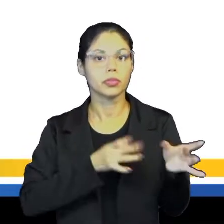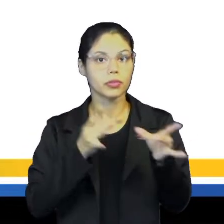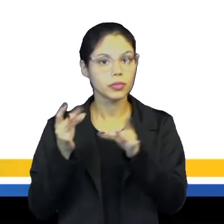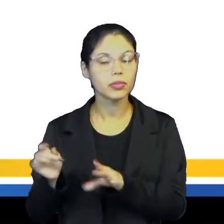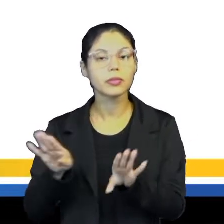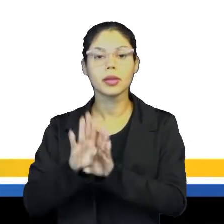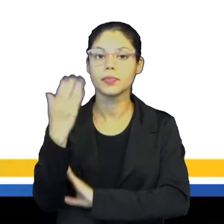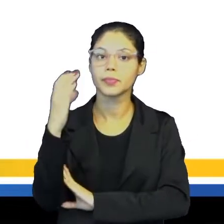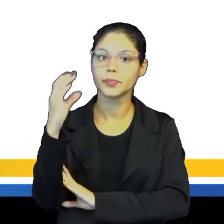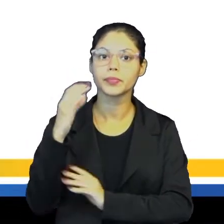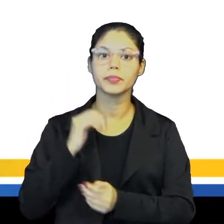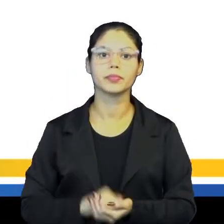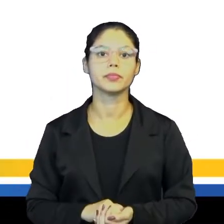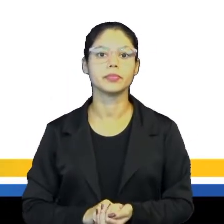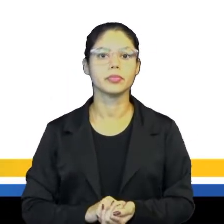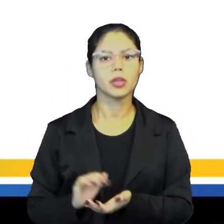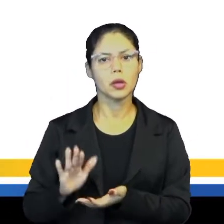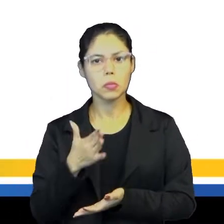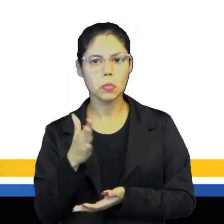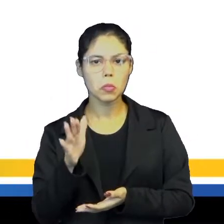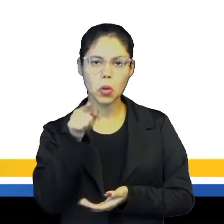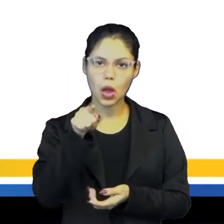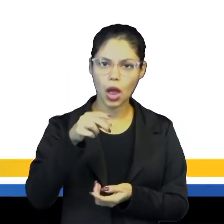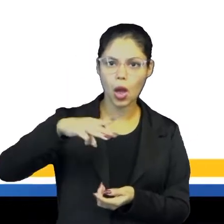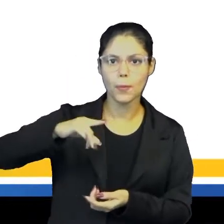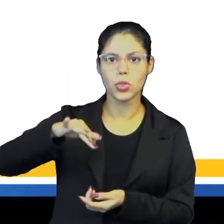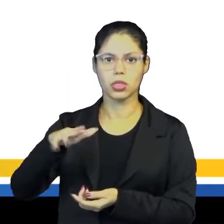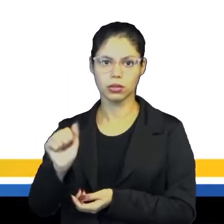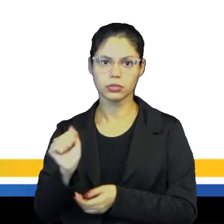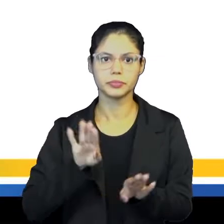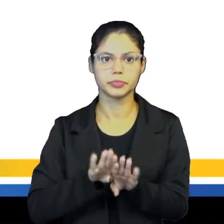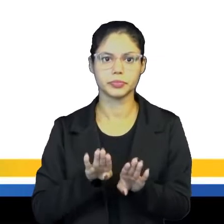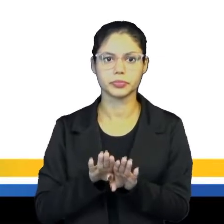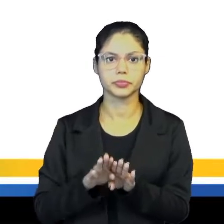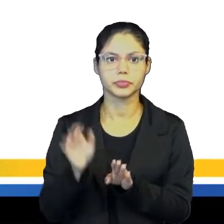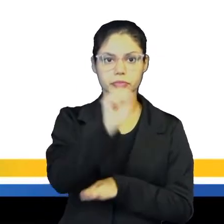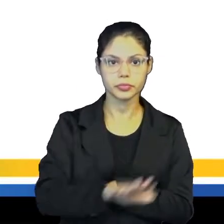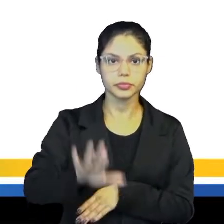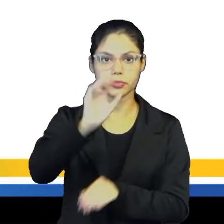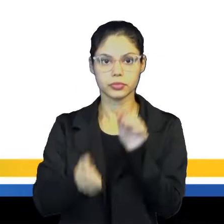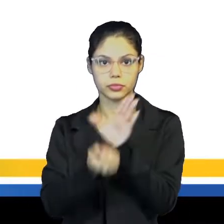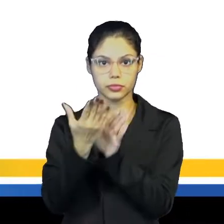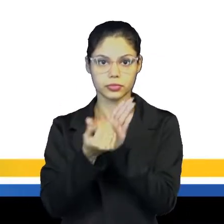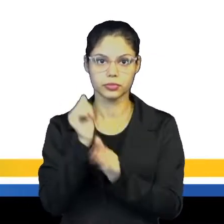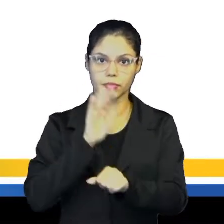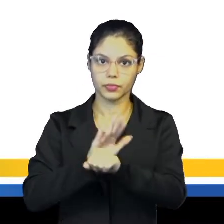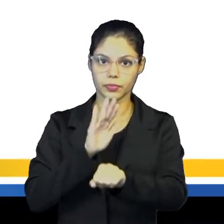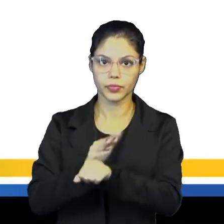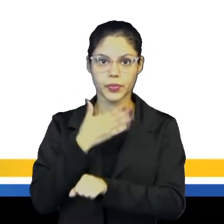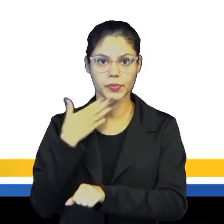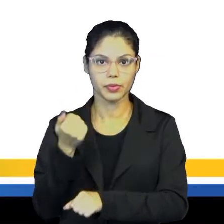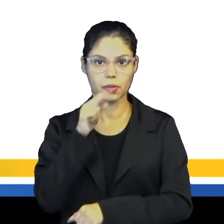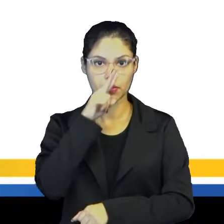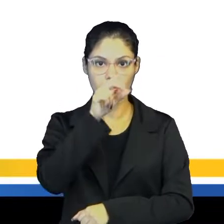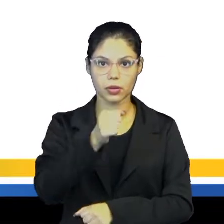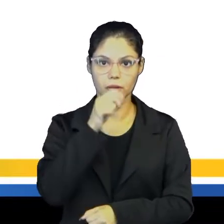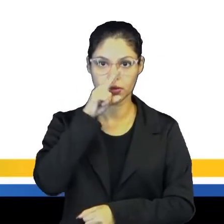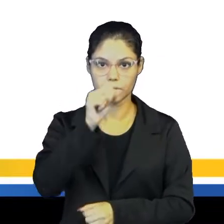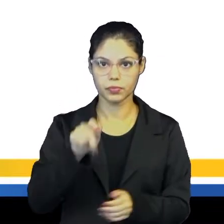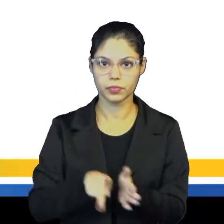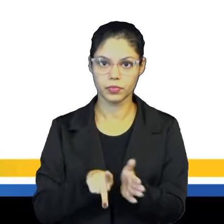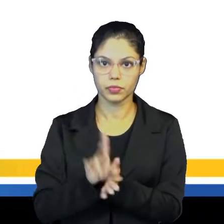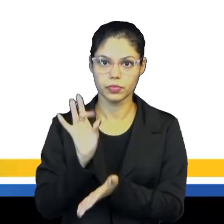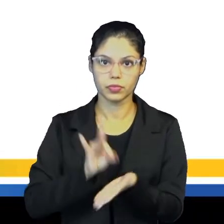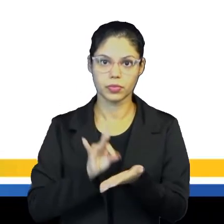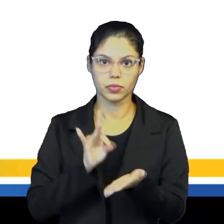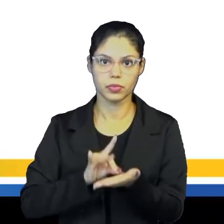e da ciência. Foi em meio a essas mudanças que as monarquias nacionais surgiram, contribuindo para o fortalecimento do poder